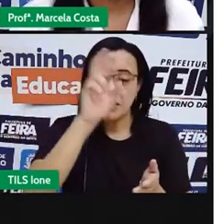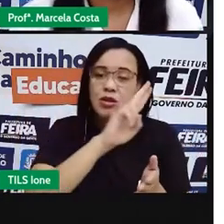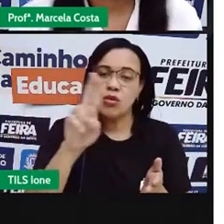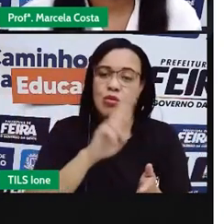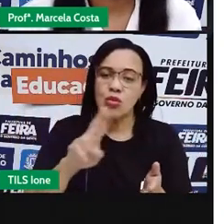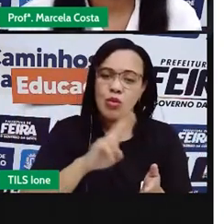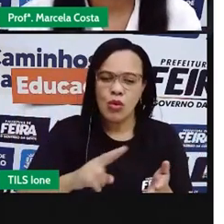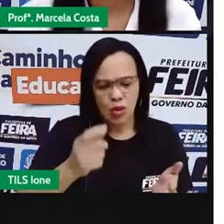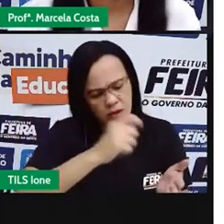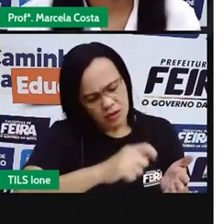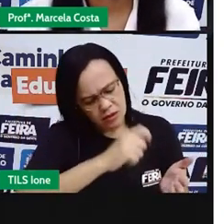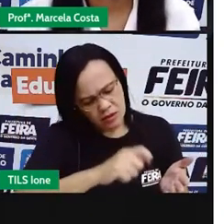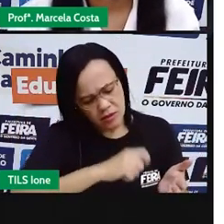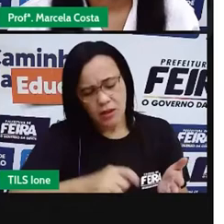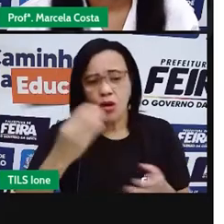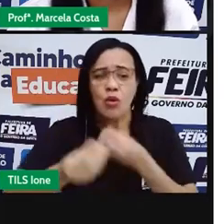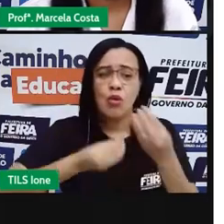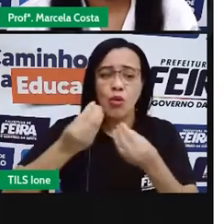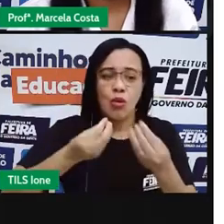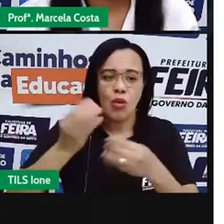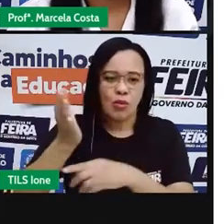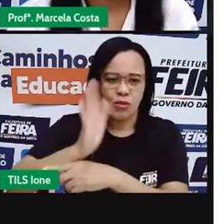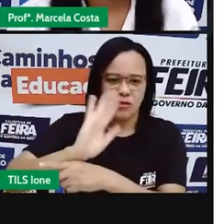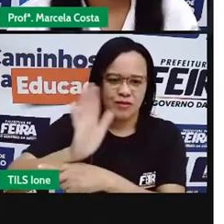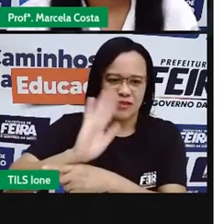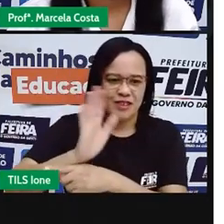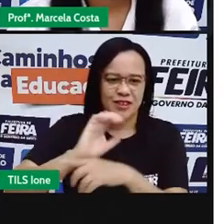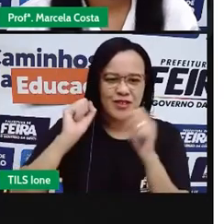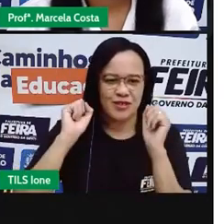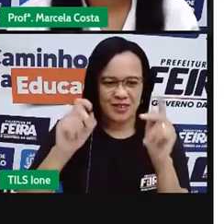desses animais que aparecem no livro. Tá certo?